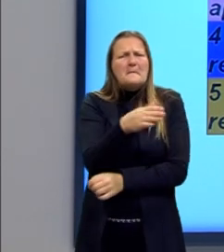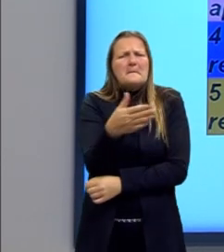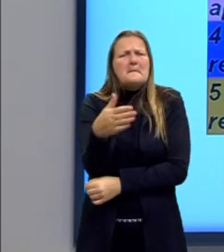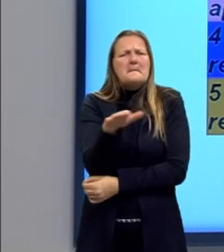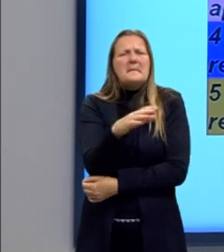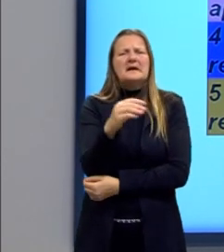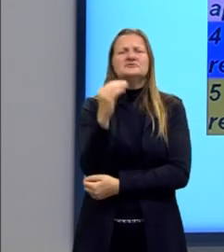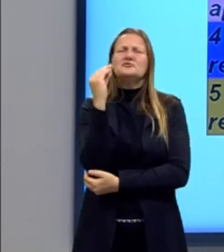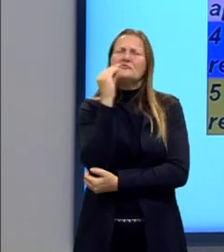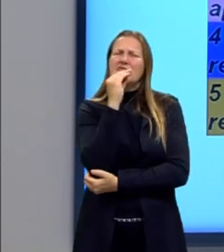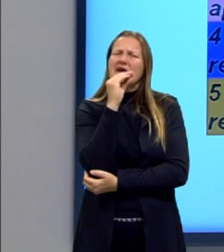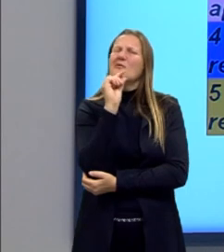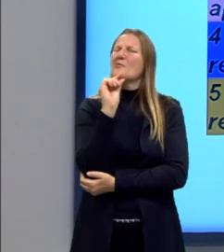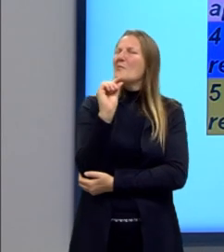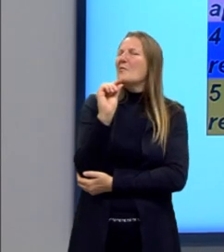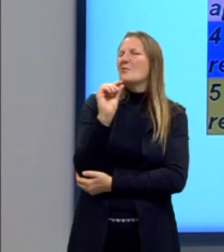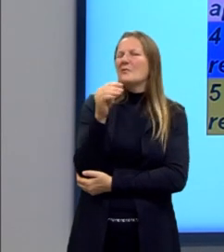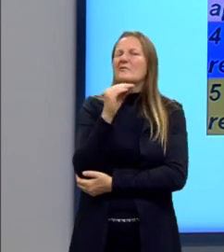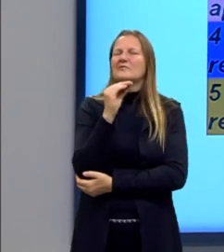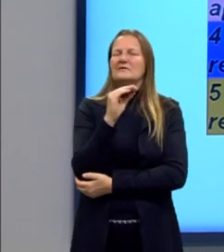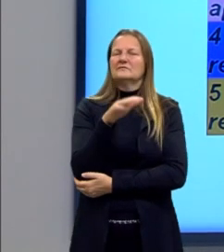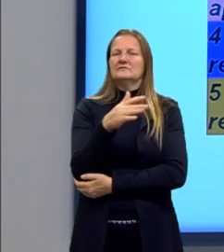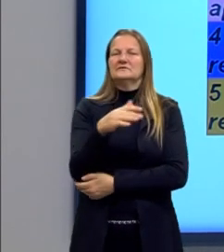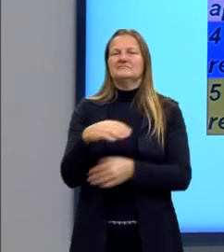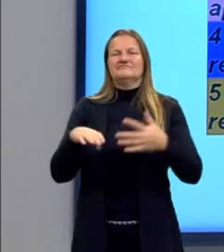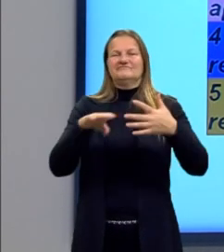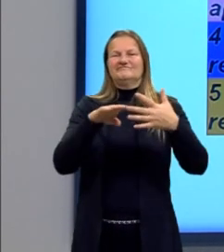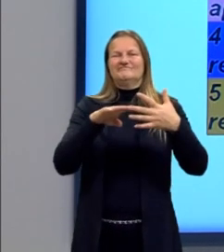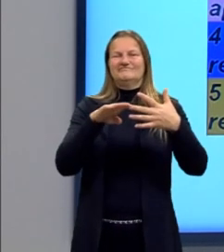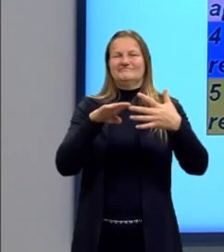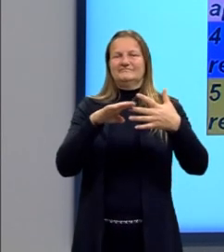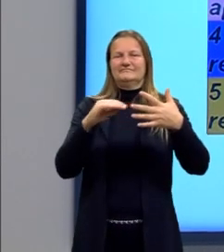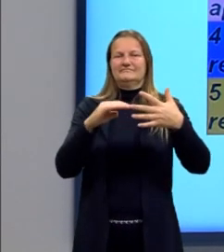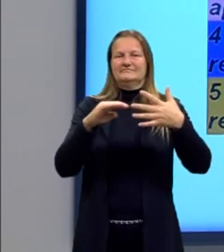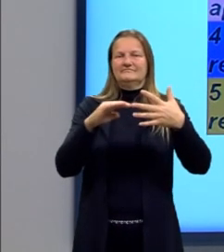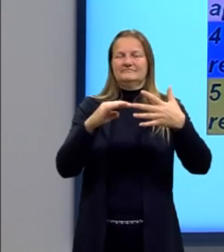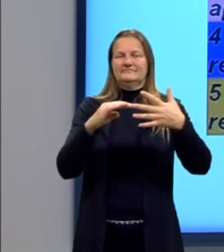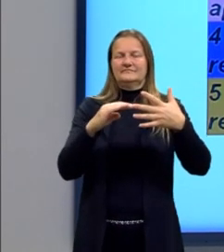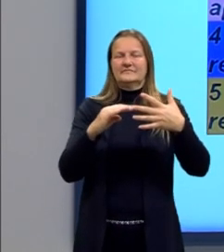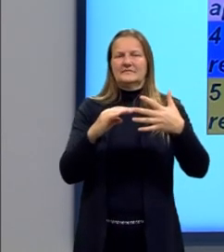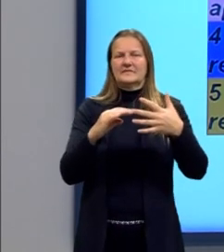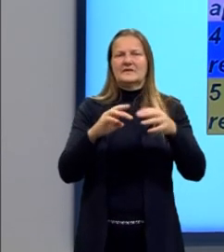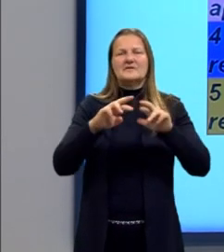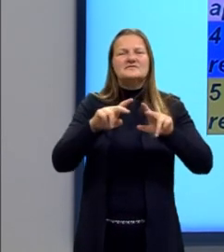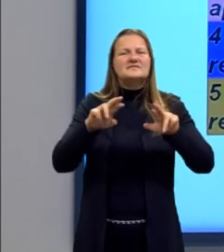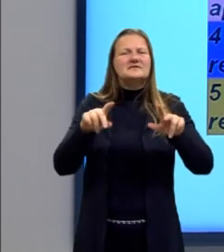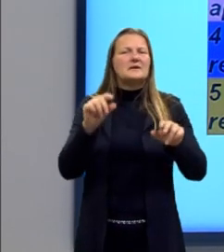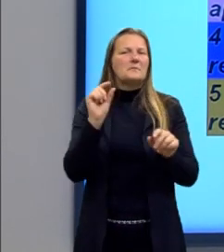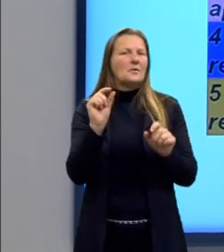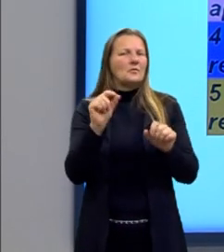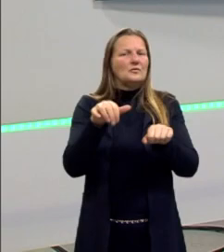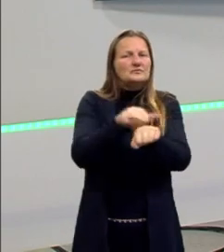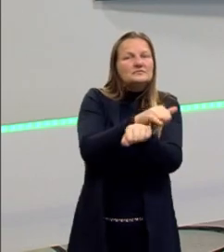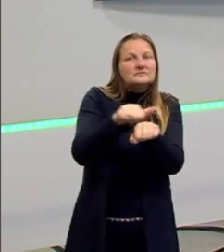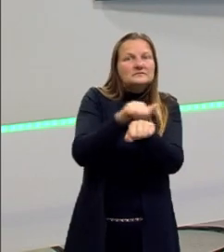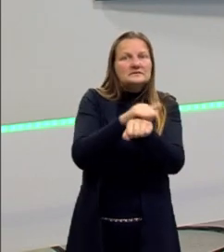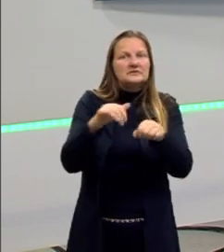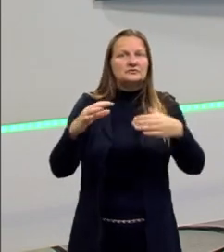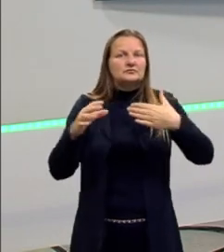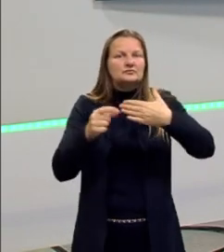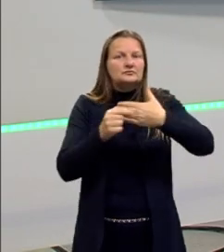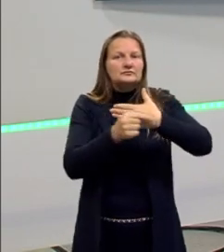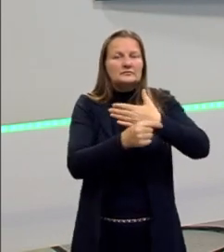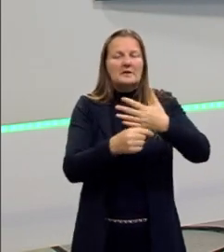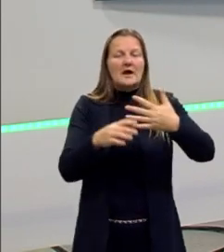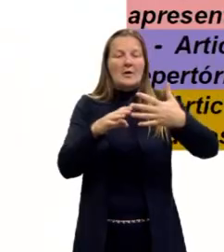precária. E a questão vai batendo na tecla de diversificar os recursos coesivos. No